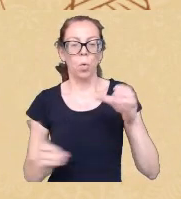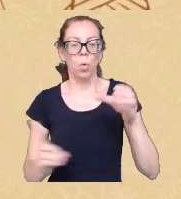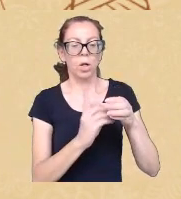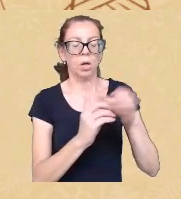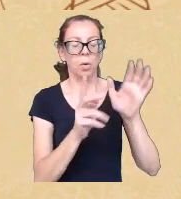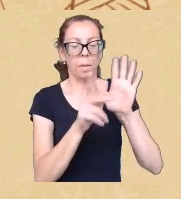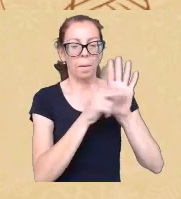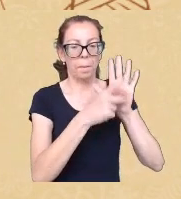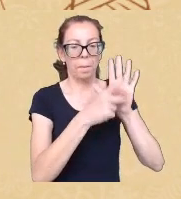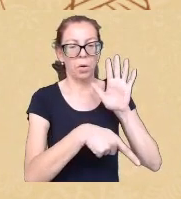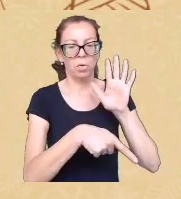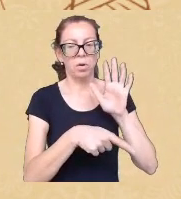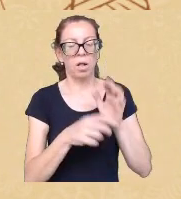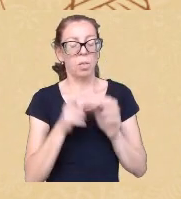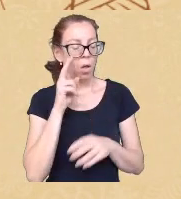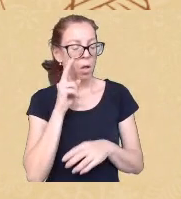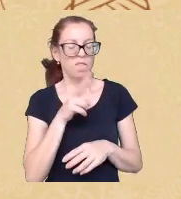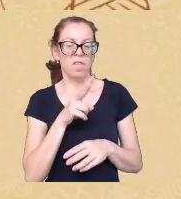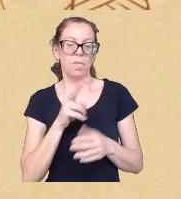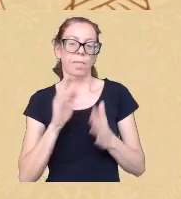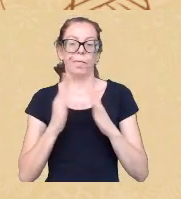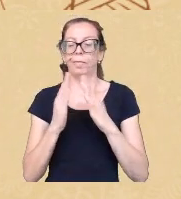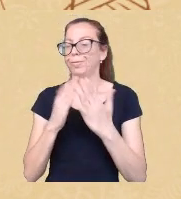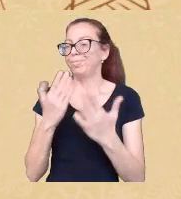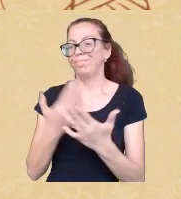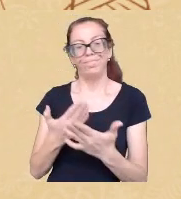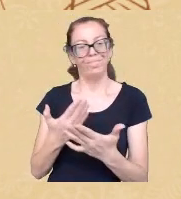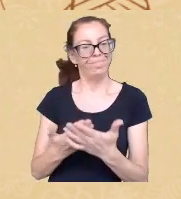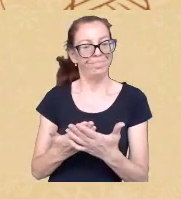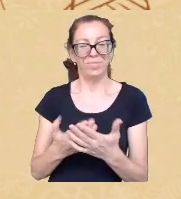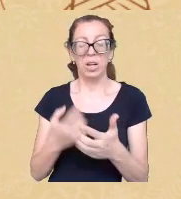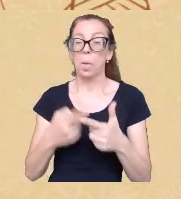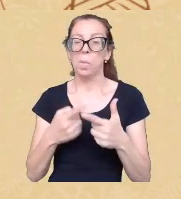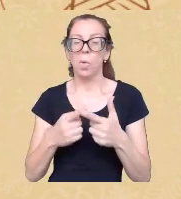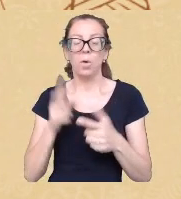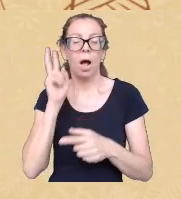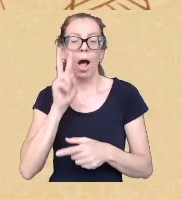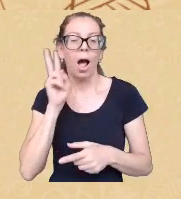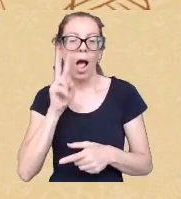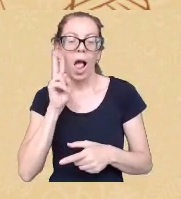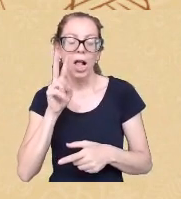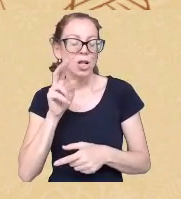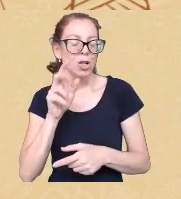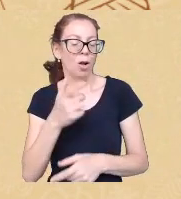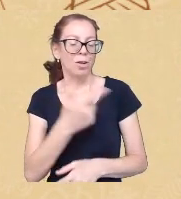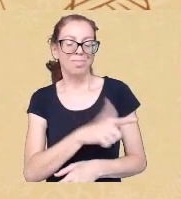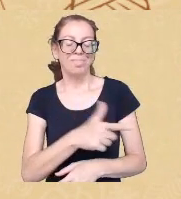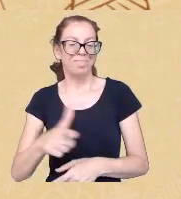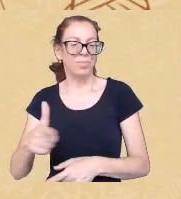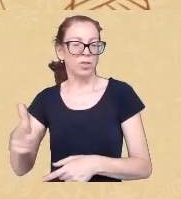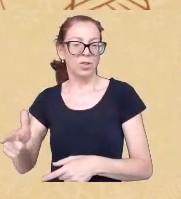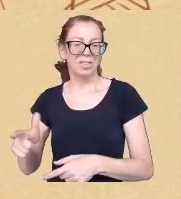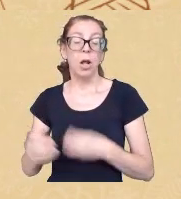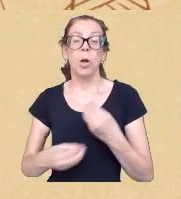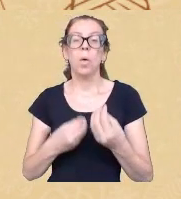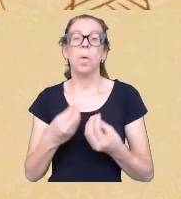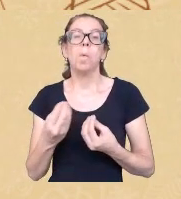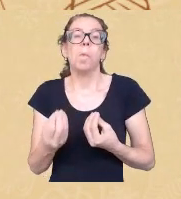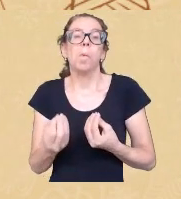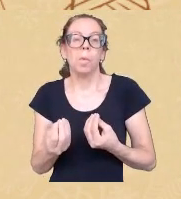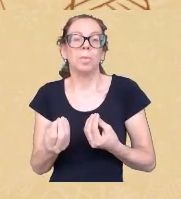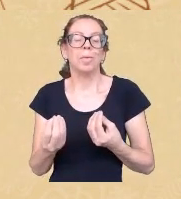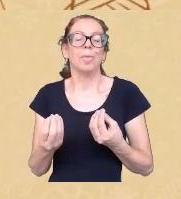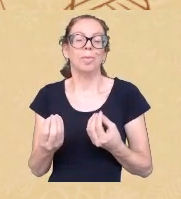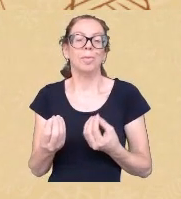vistos na educação porque a nossa história não está lá e quando está está num momento muito específico